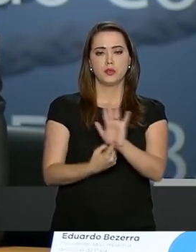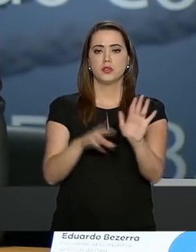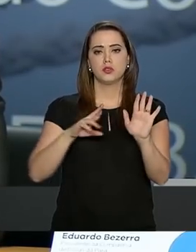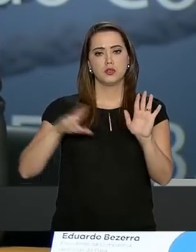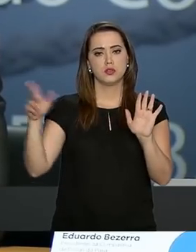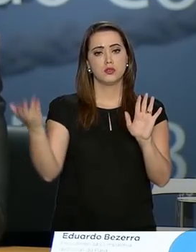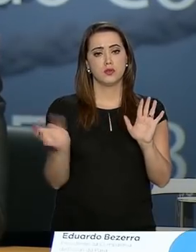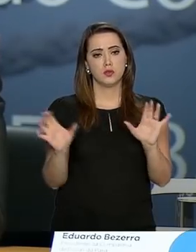para o setor portuário.